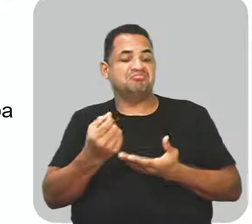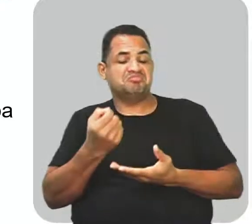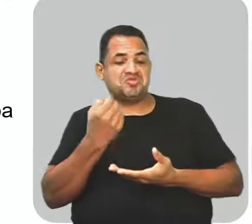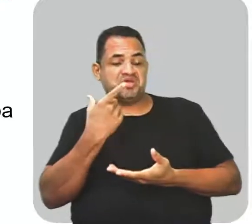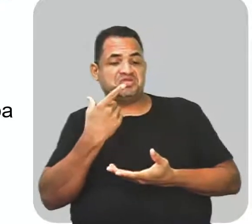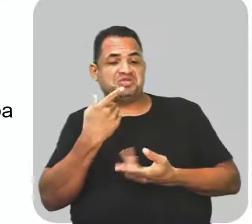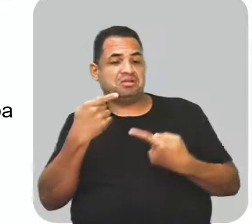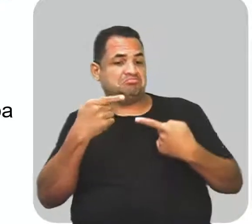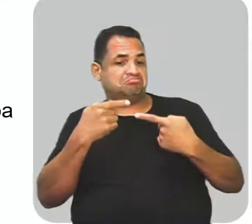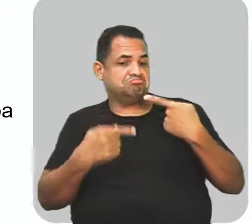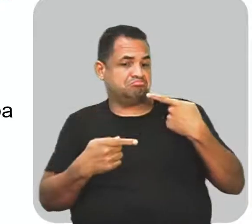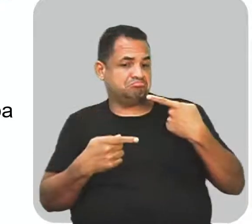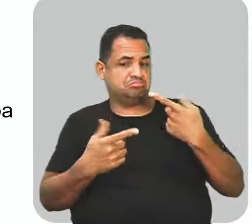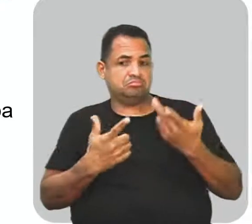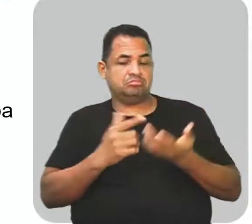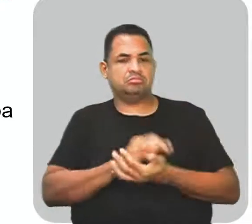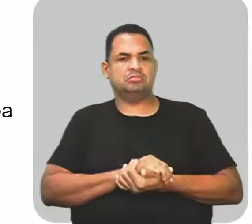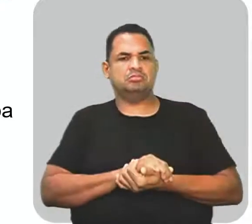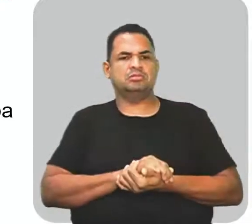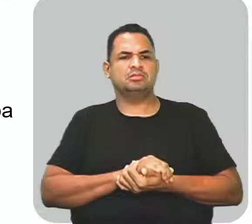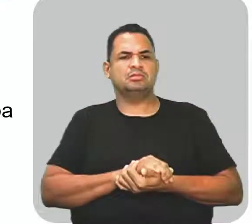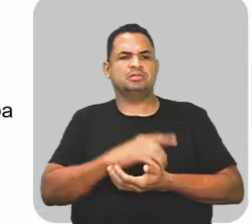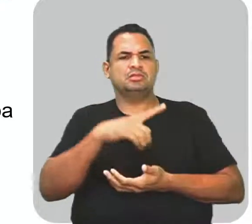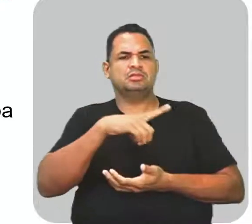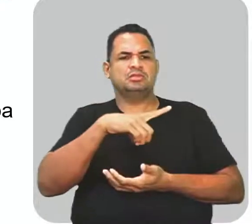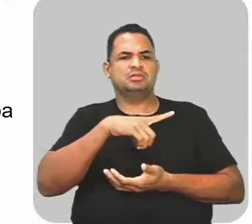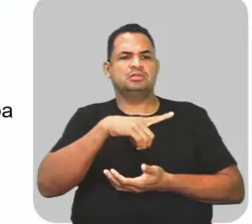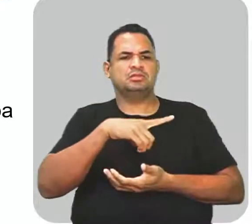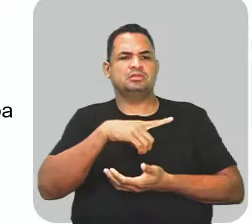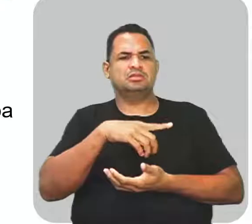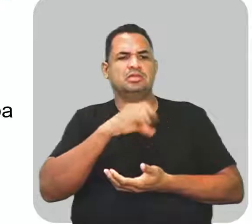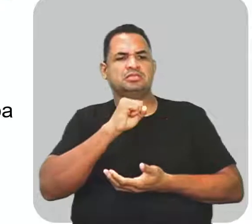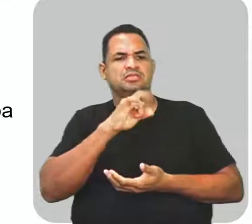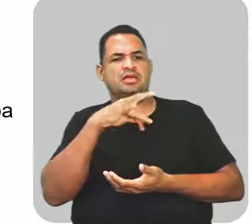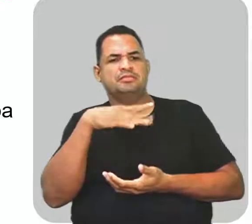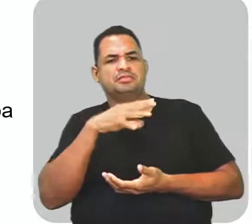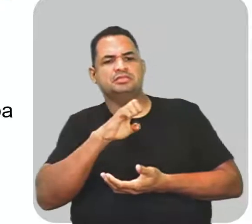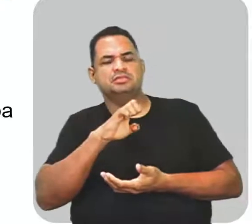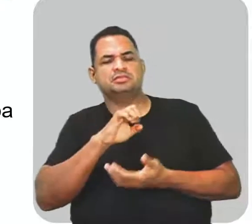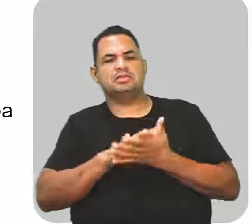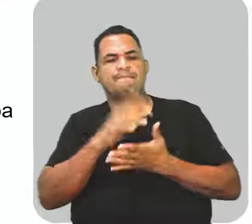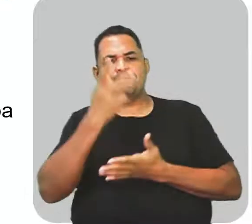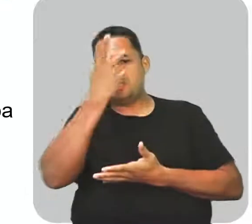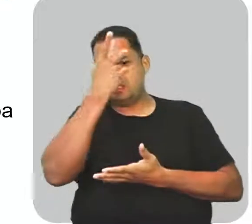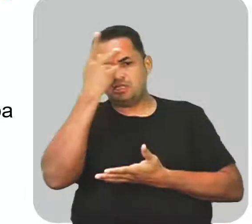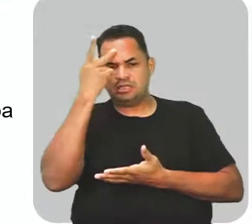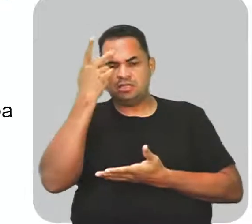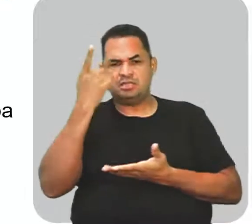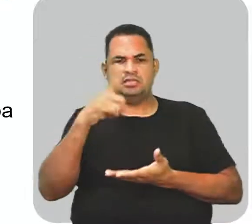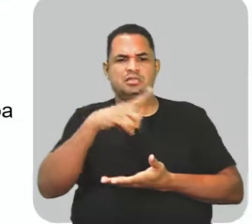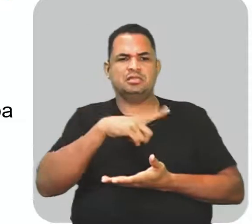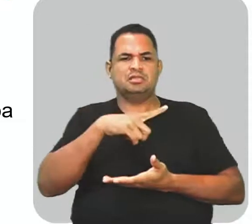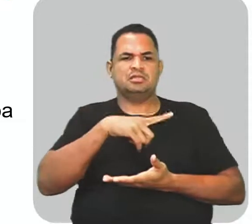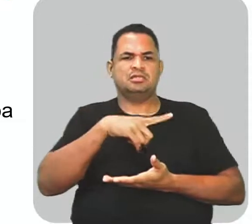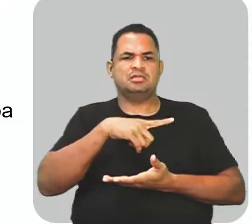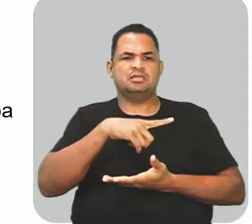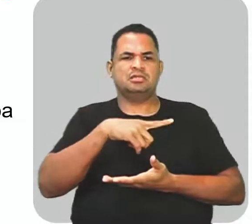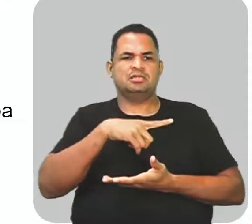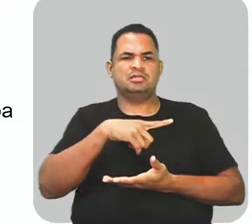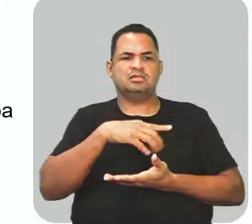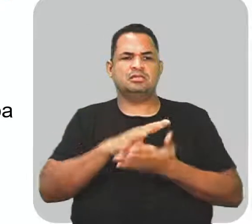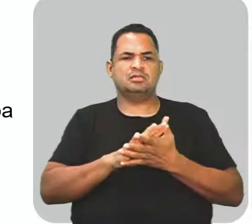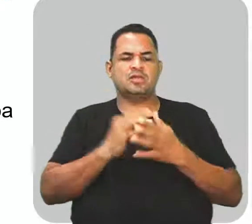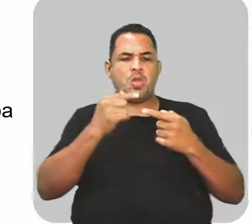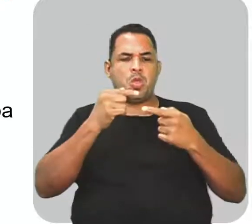discordância. Também nós vamos ver na silepse de pessoas, né? Nesse caso, a discordância